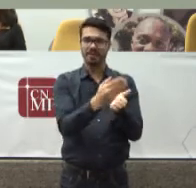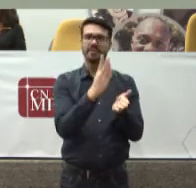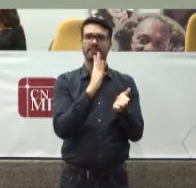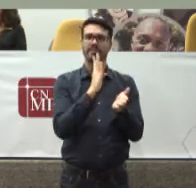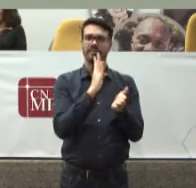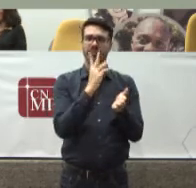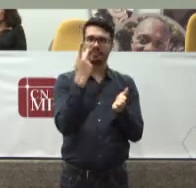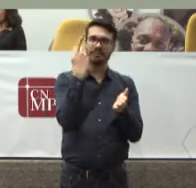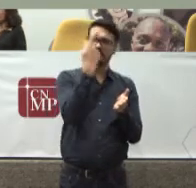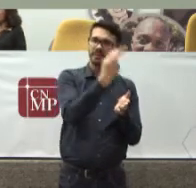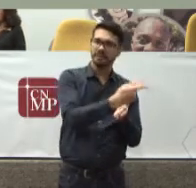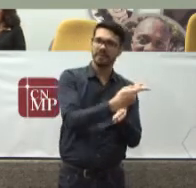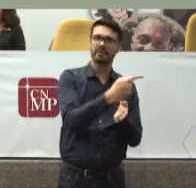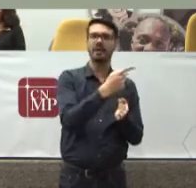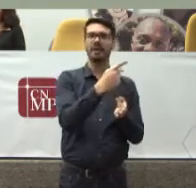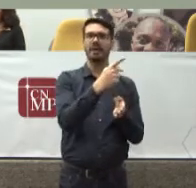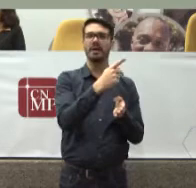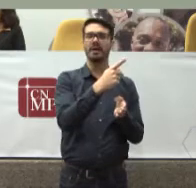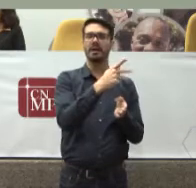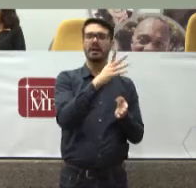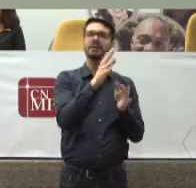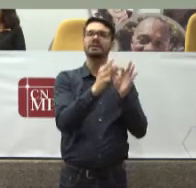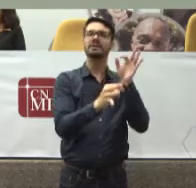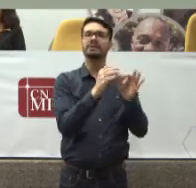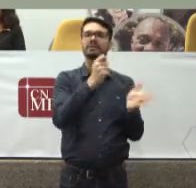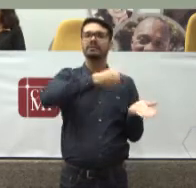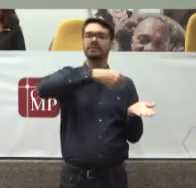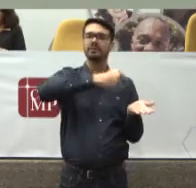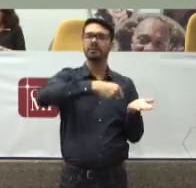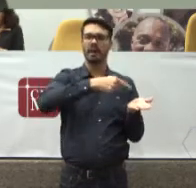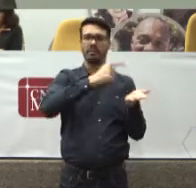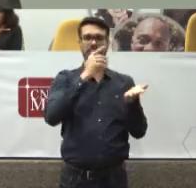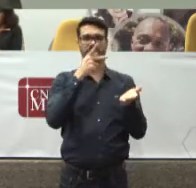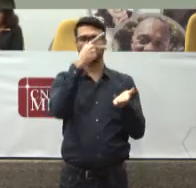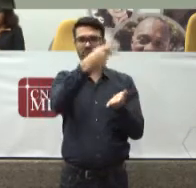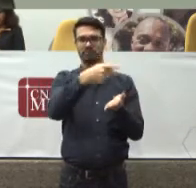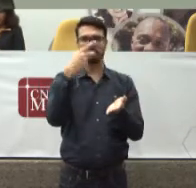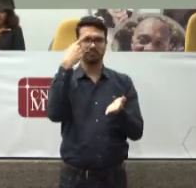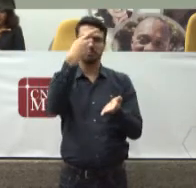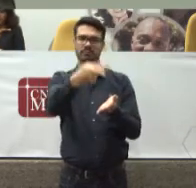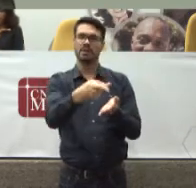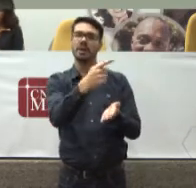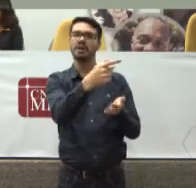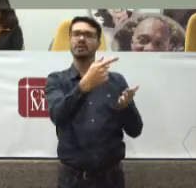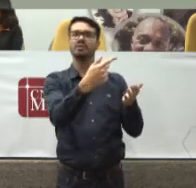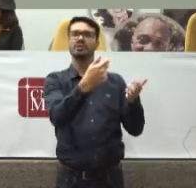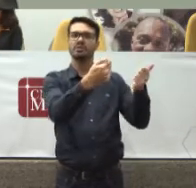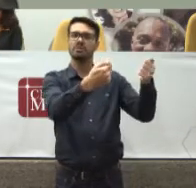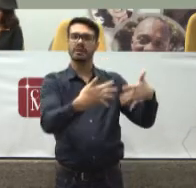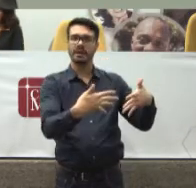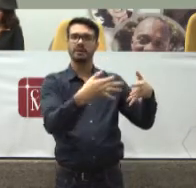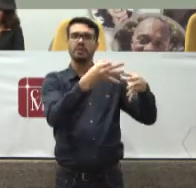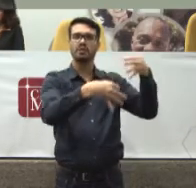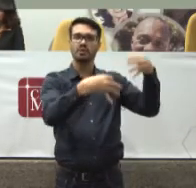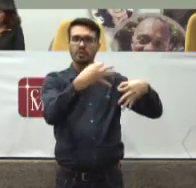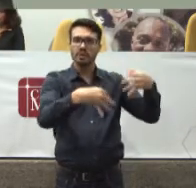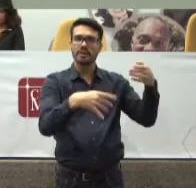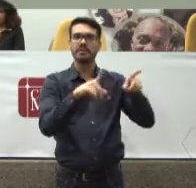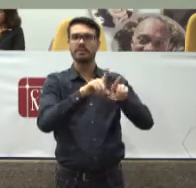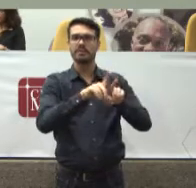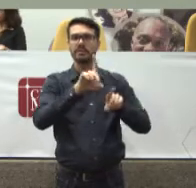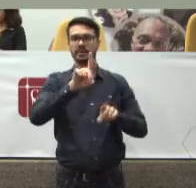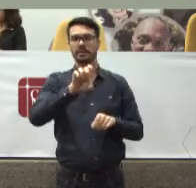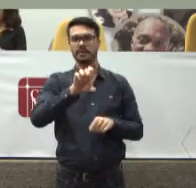Em alguns Arthur em outros Inês em tantos outros E ouvindo do juiz Ouvindo do desembargador